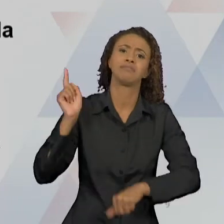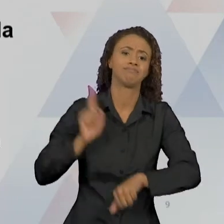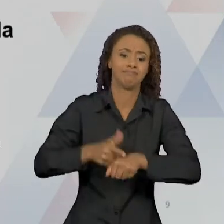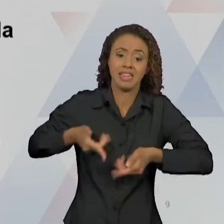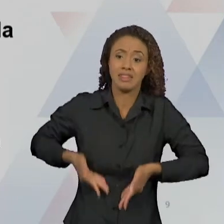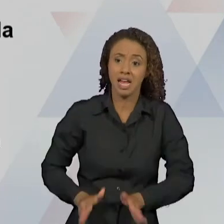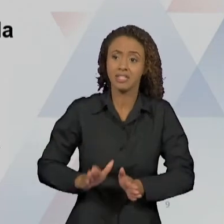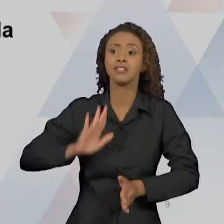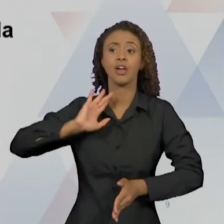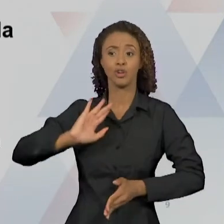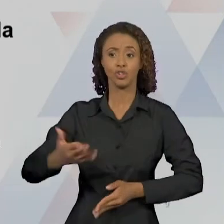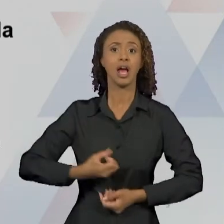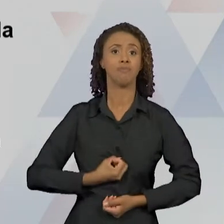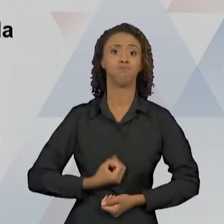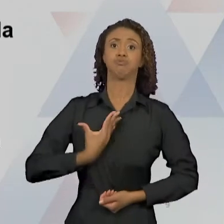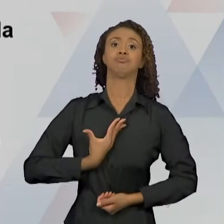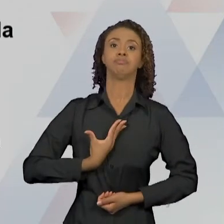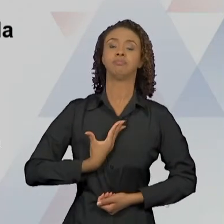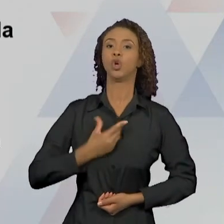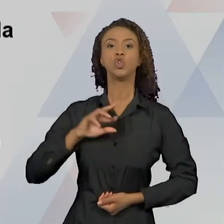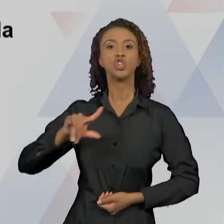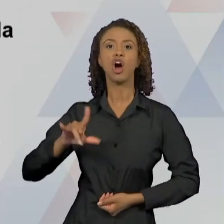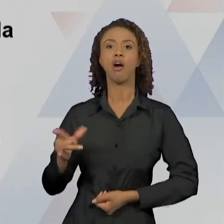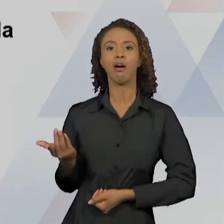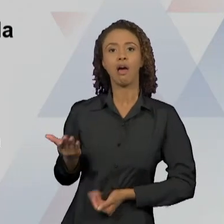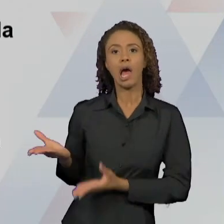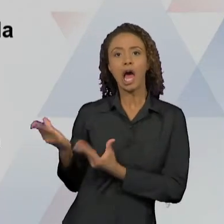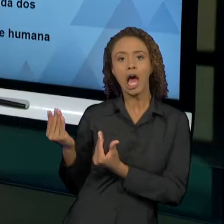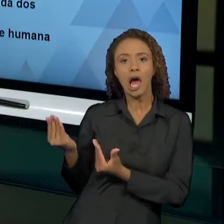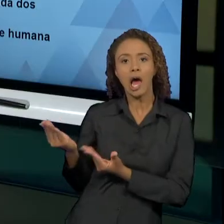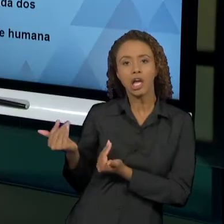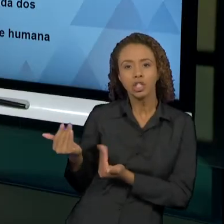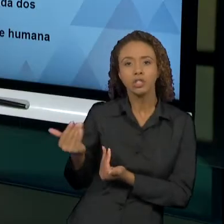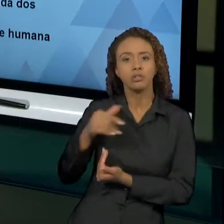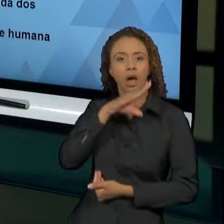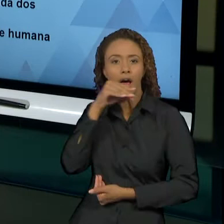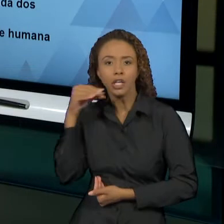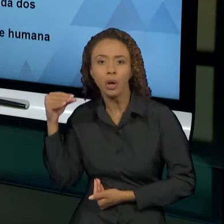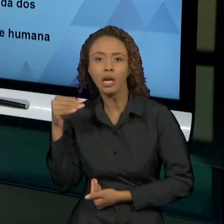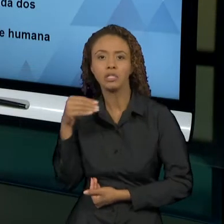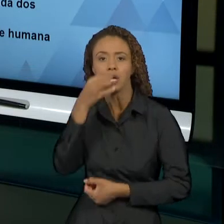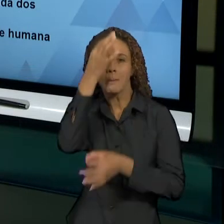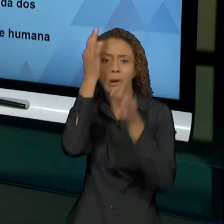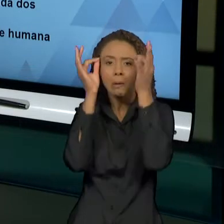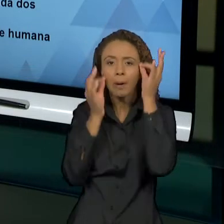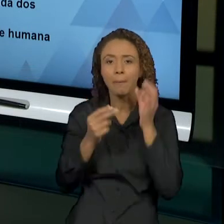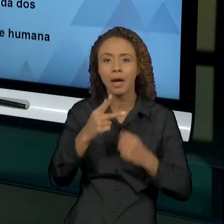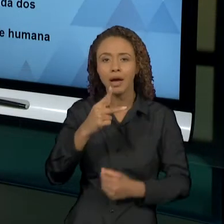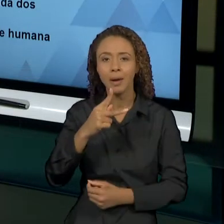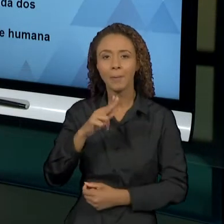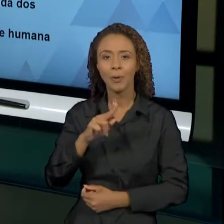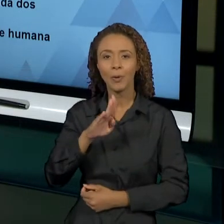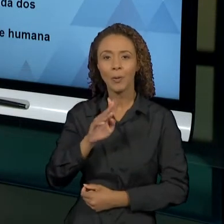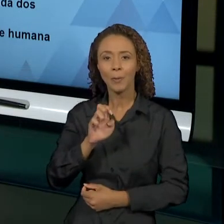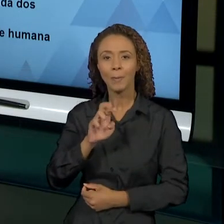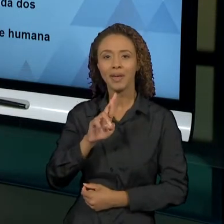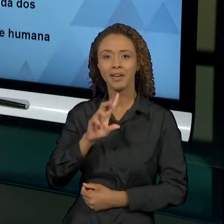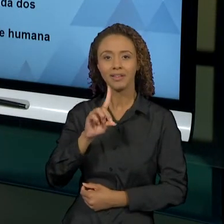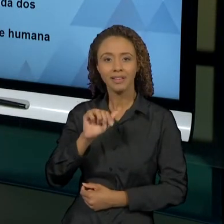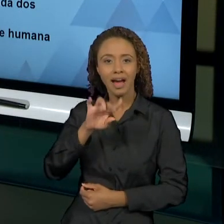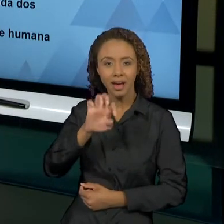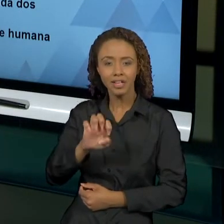e não somente a partir da puberdade. E nesse ponto, vocês provavelmente já ouviram muitas